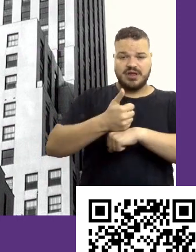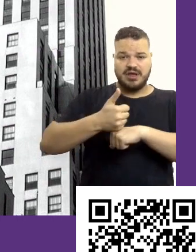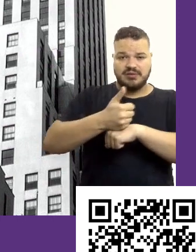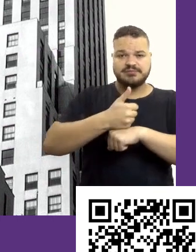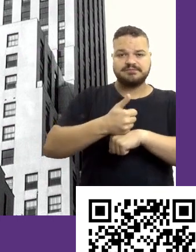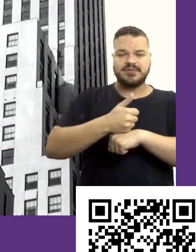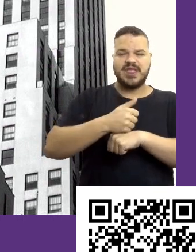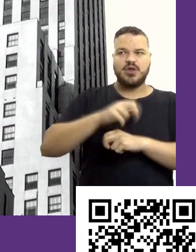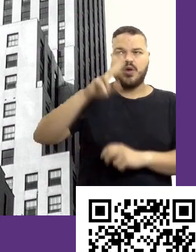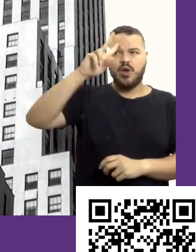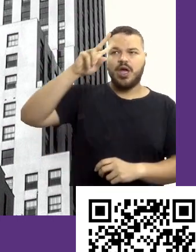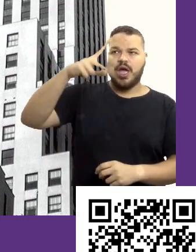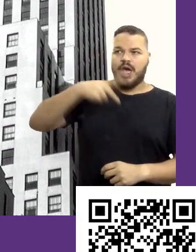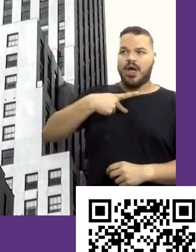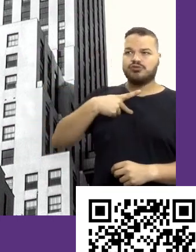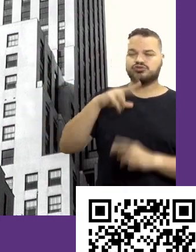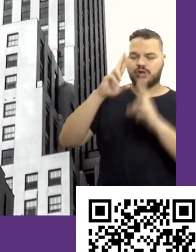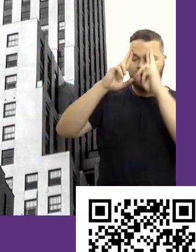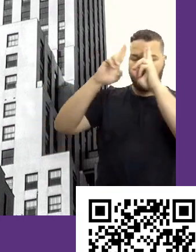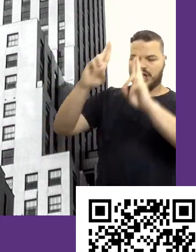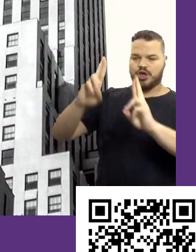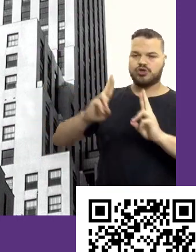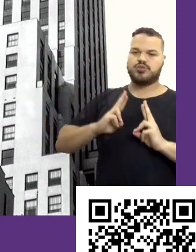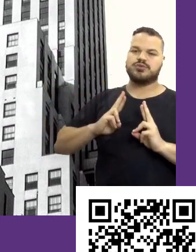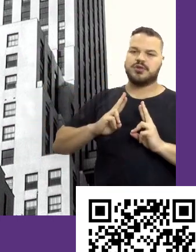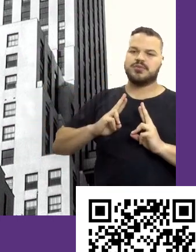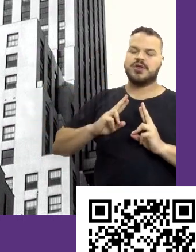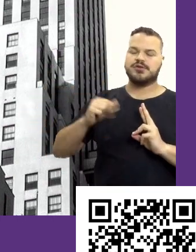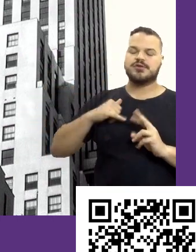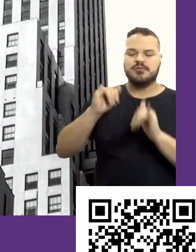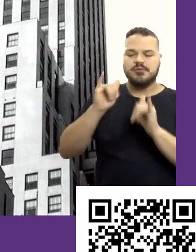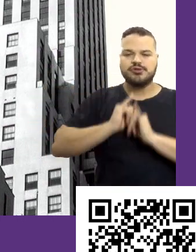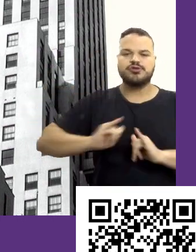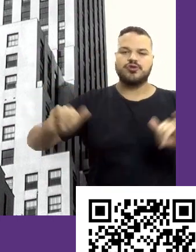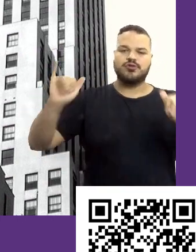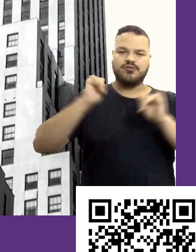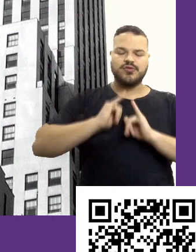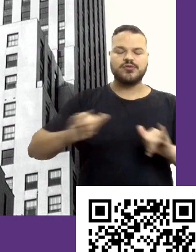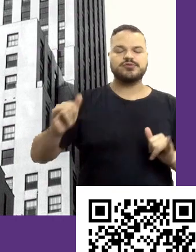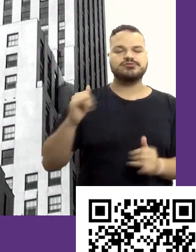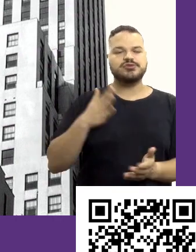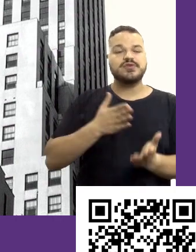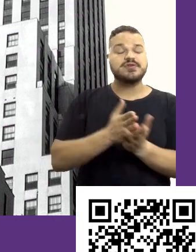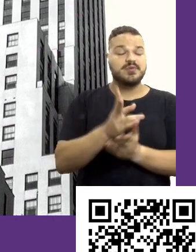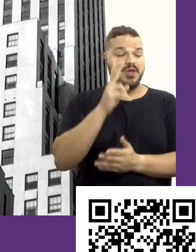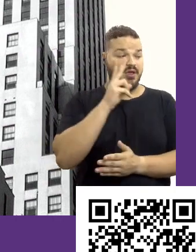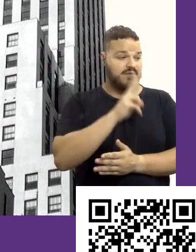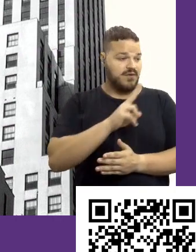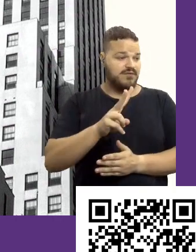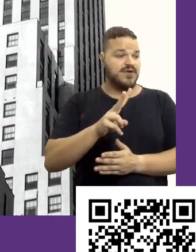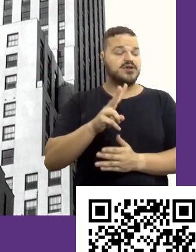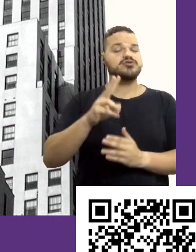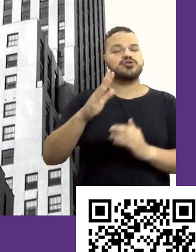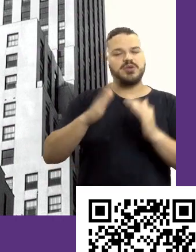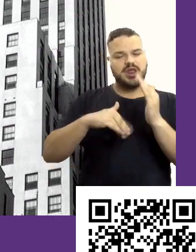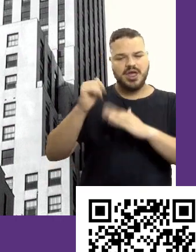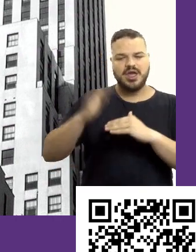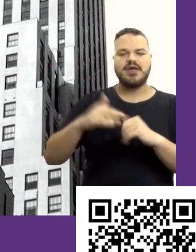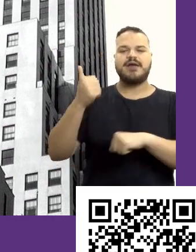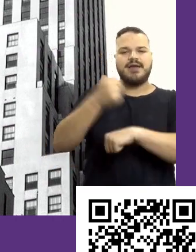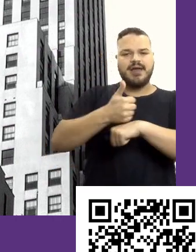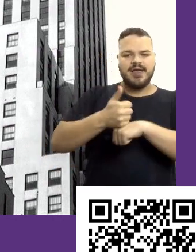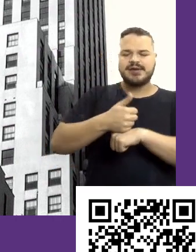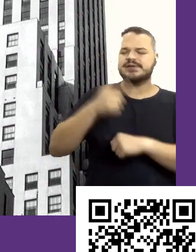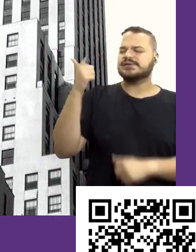autorresponsabilidade. Eu sempre vou pregar isso por onde eu passar se vocês me veem falando sobre carreira vocês vão me ver repetindo isso